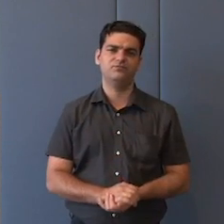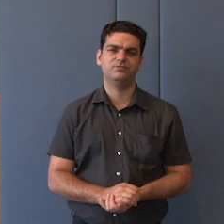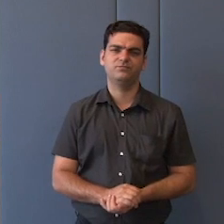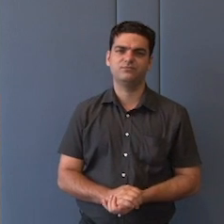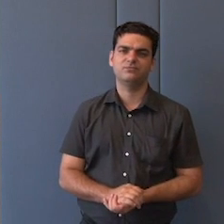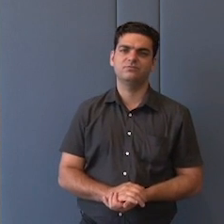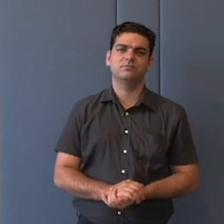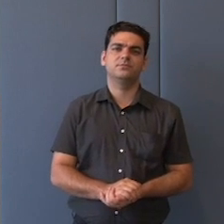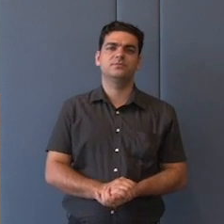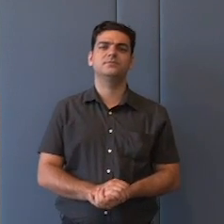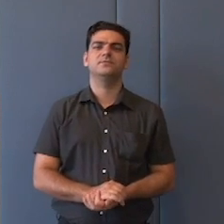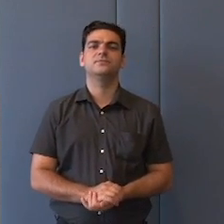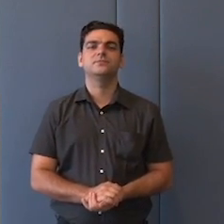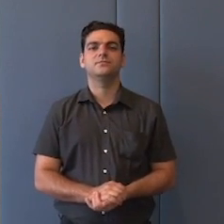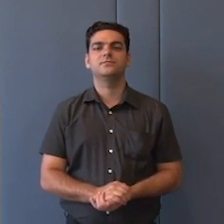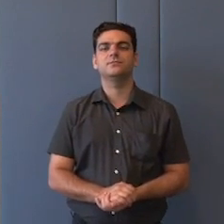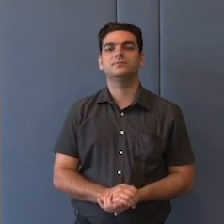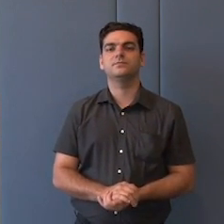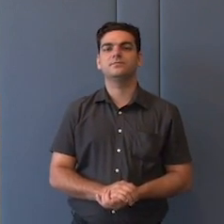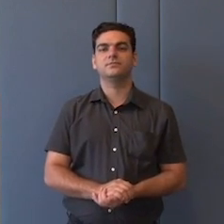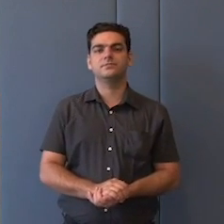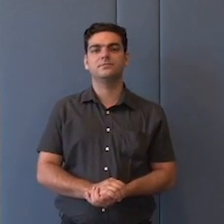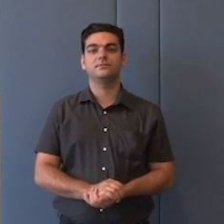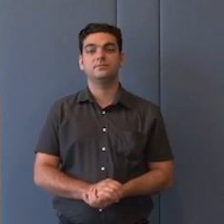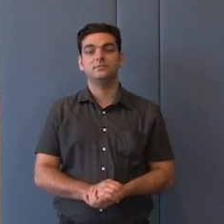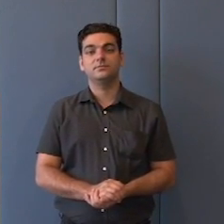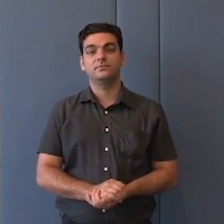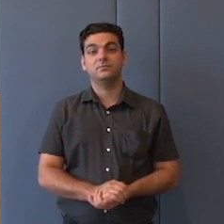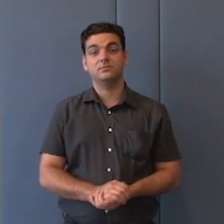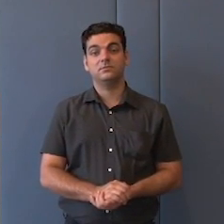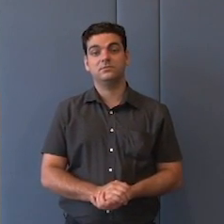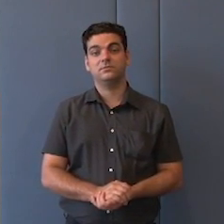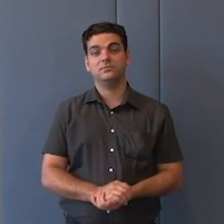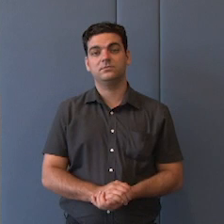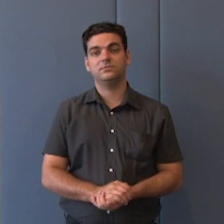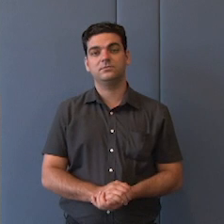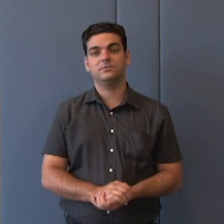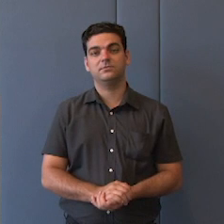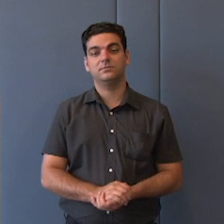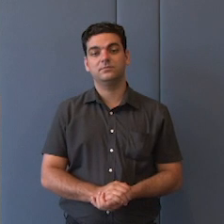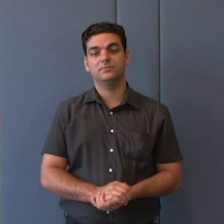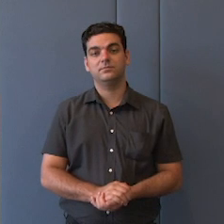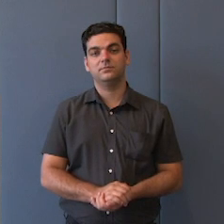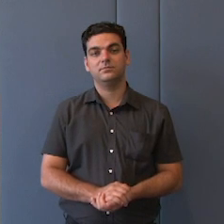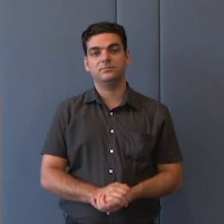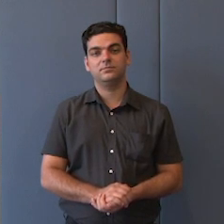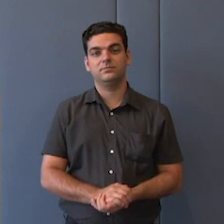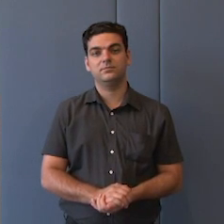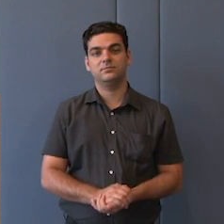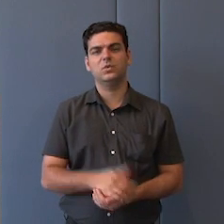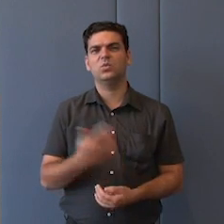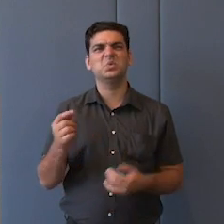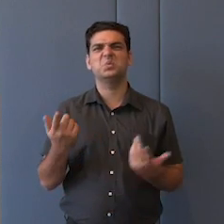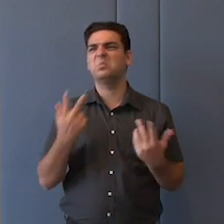Bem, e de não achar que nós possamos influir. E aí vem outro clichê também,